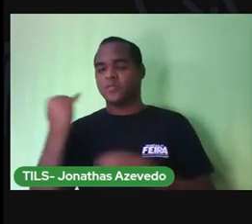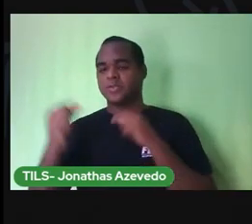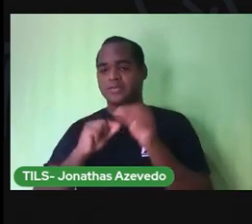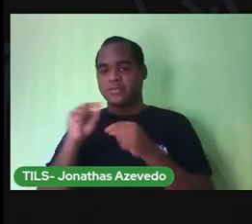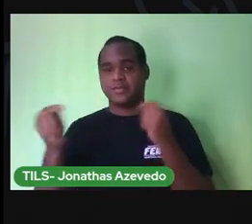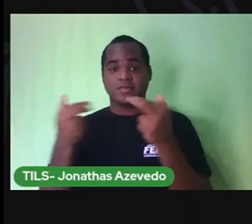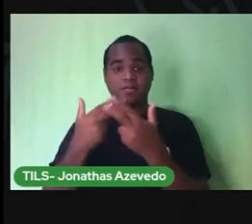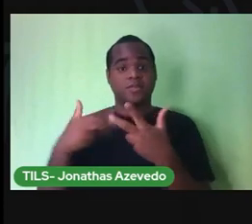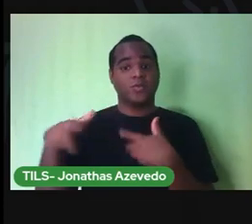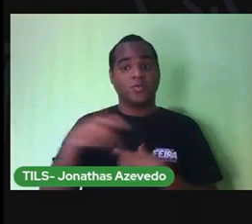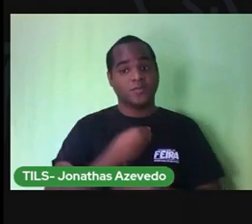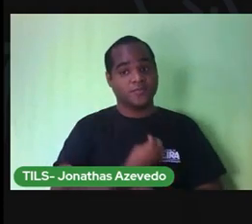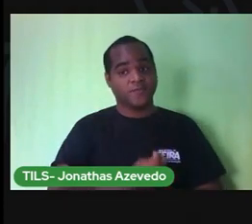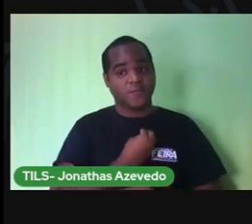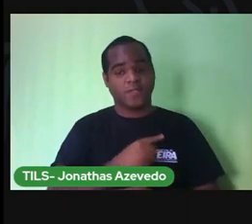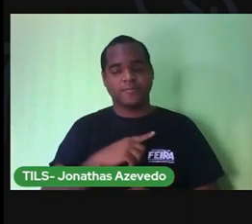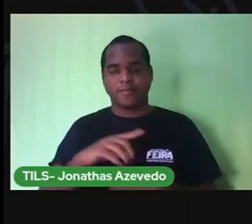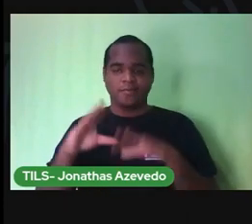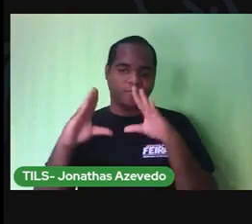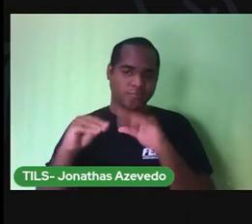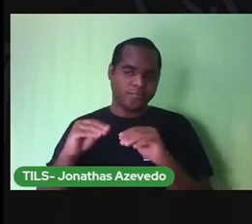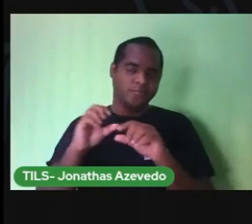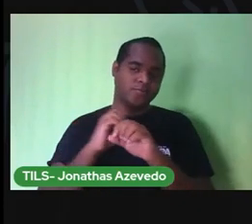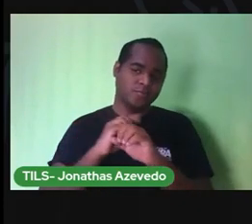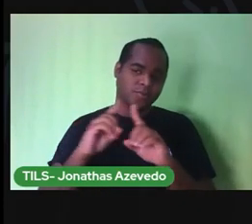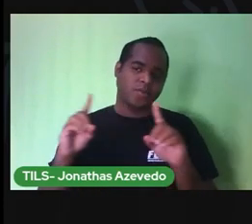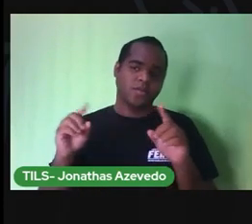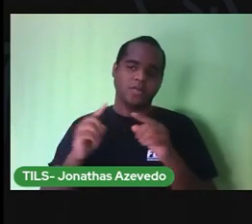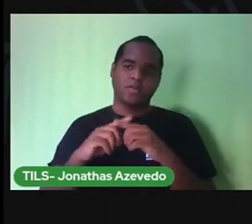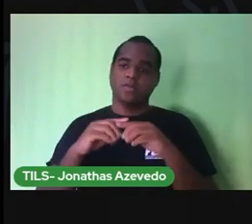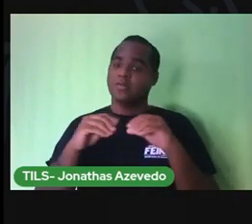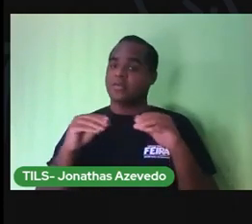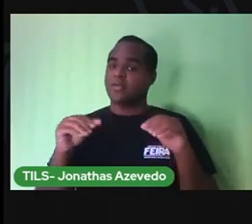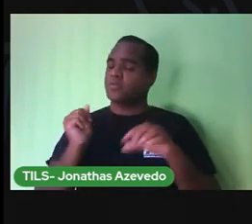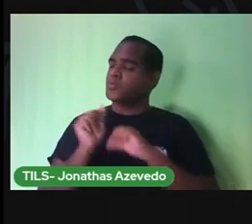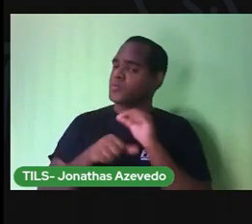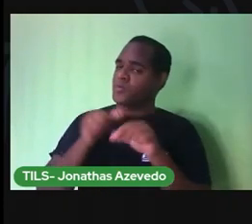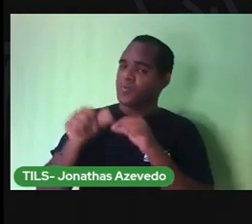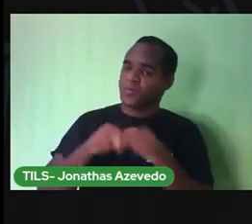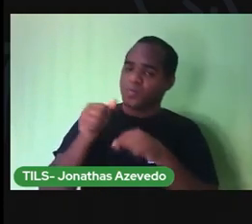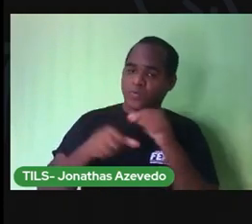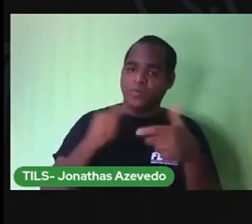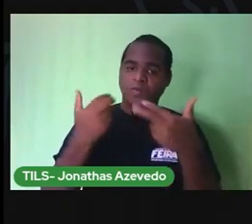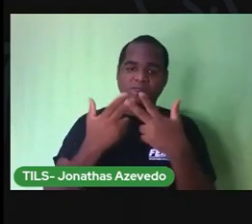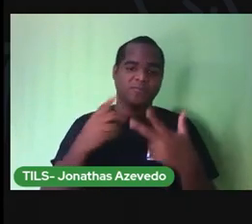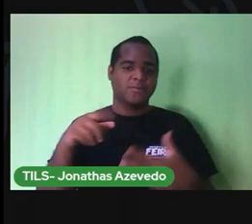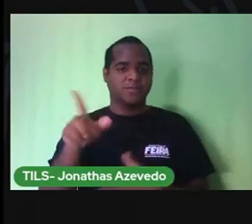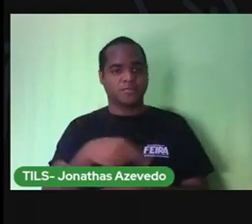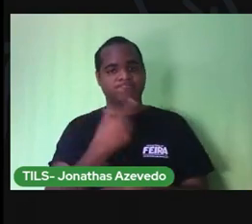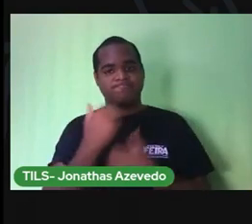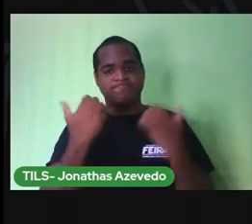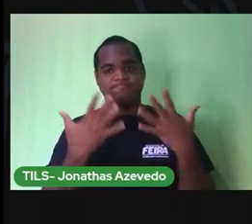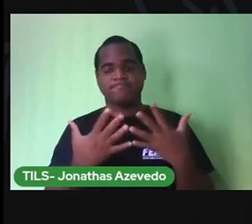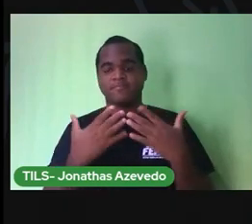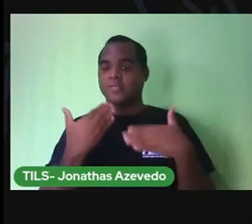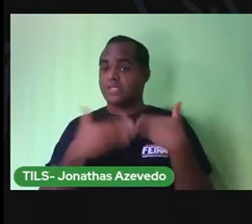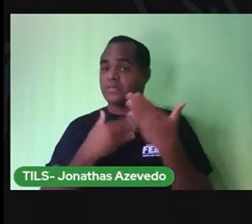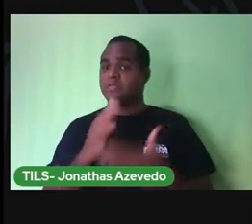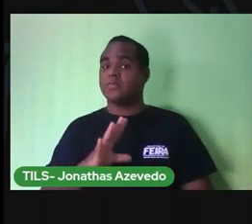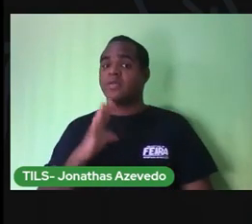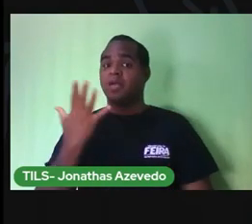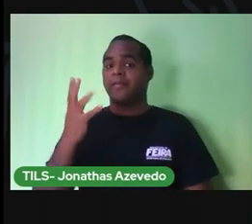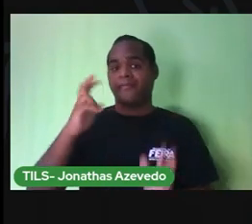os dias e as noites. E a terra gira no seu movimento e nos dá esses períodos.